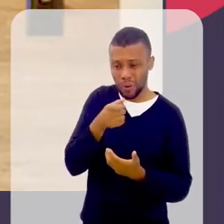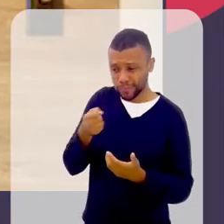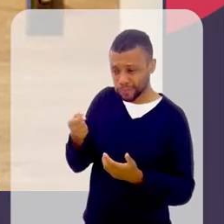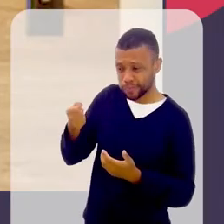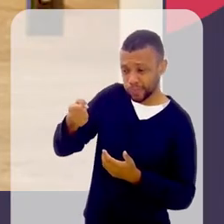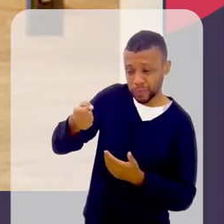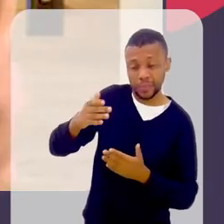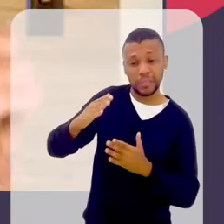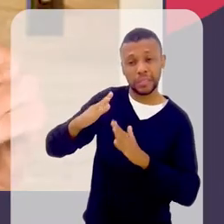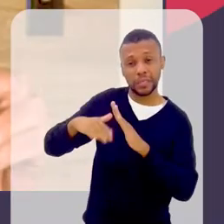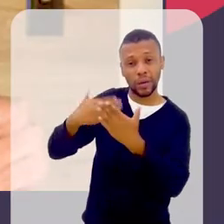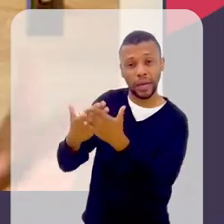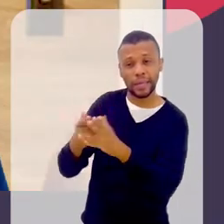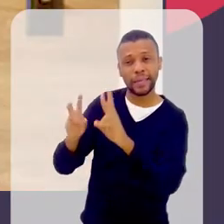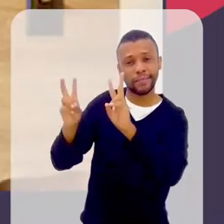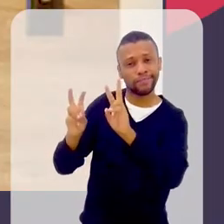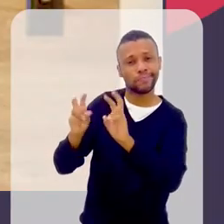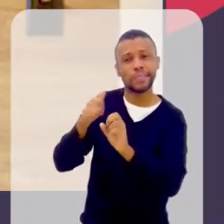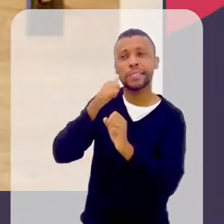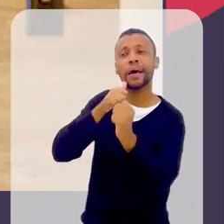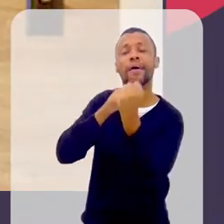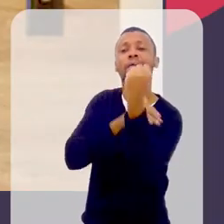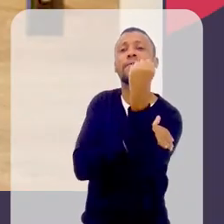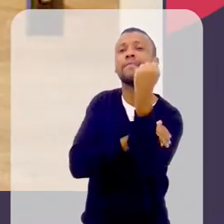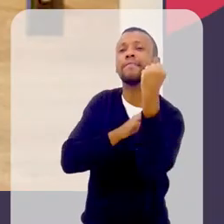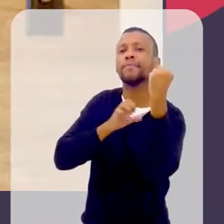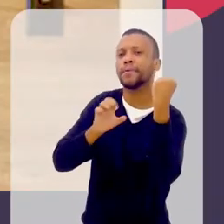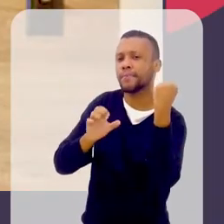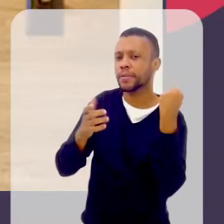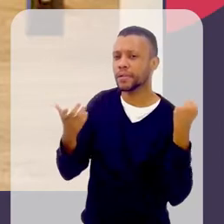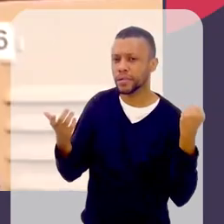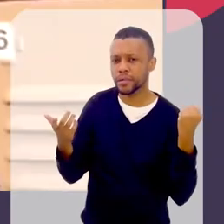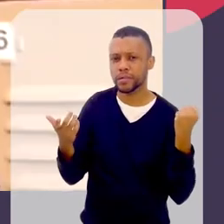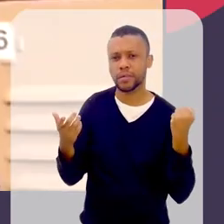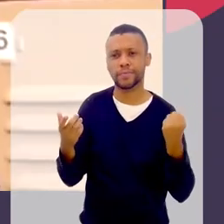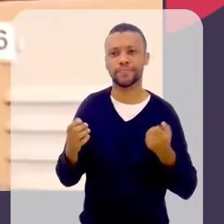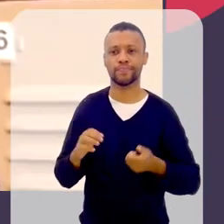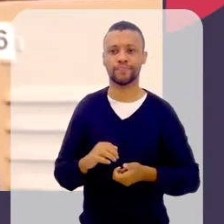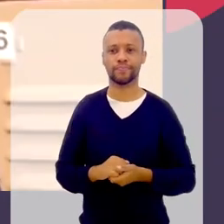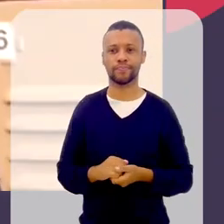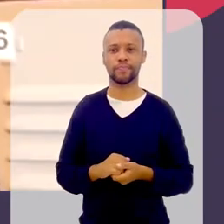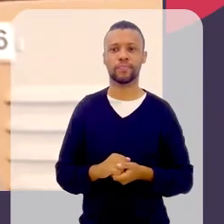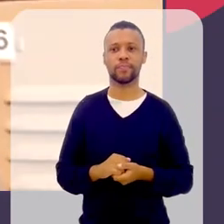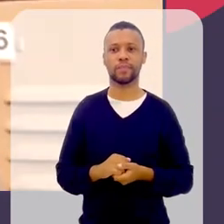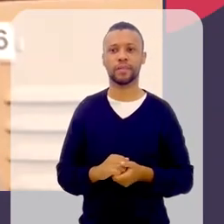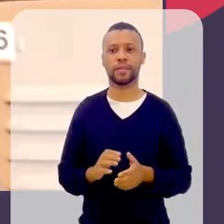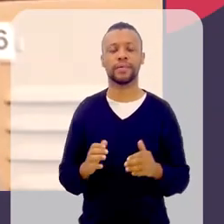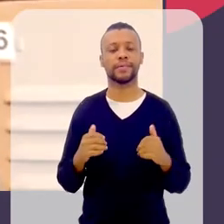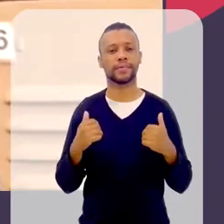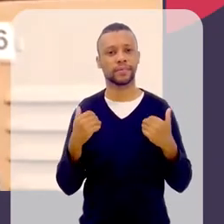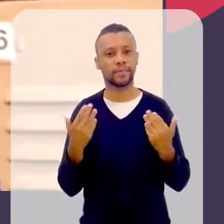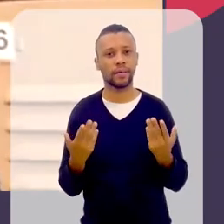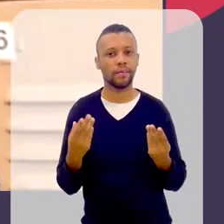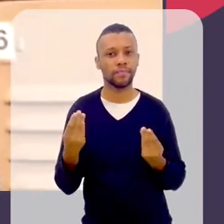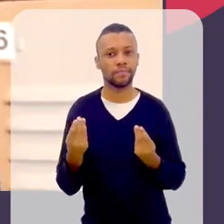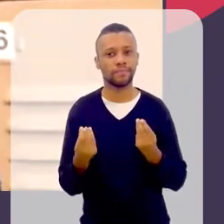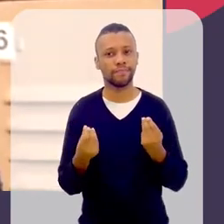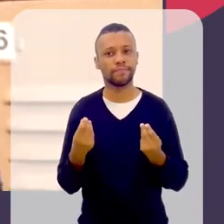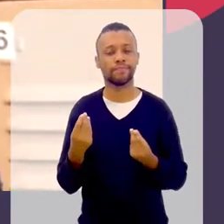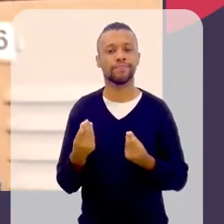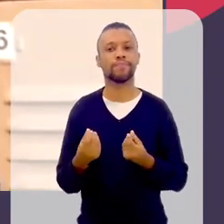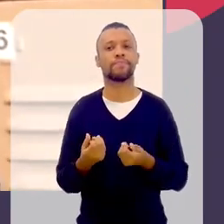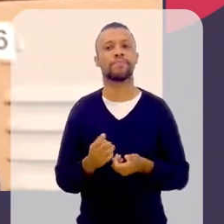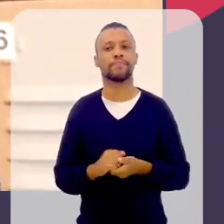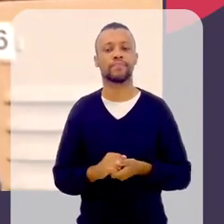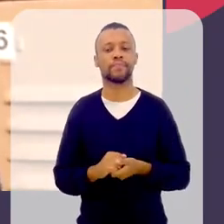colégio dessa feminista, não tinha nem essa palavra ainda. Então, a Nívia publicava,